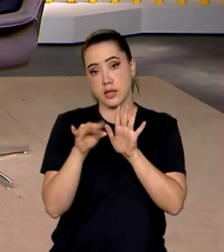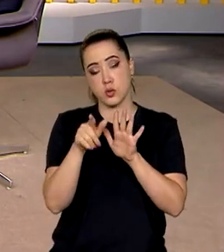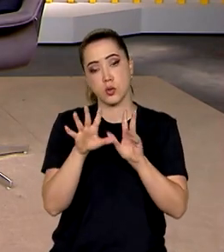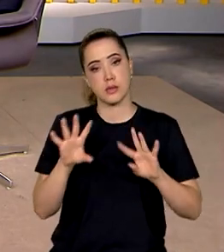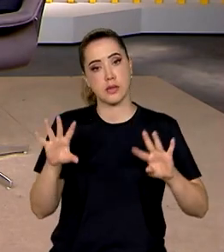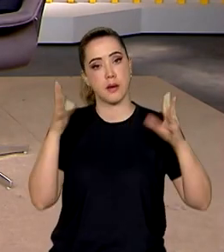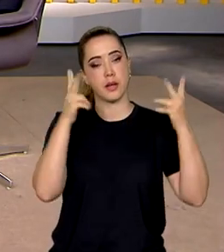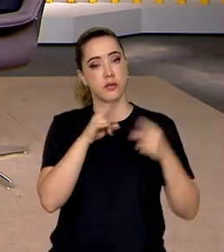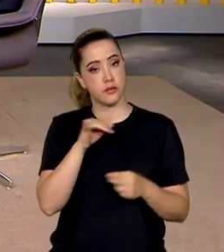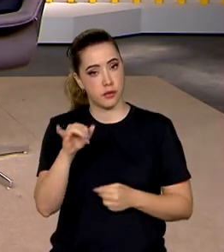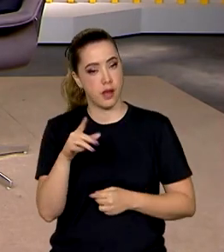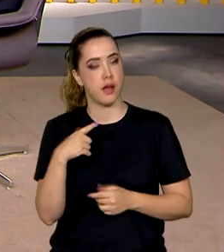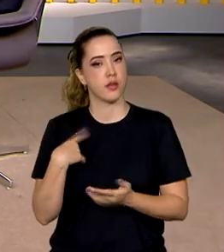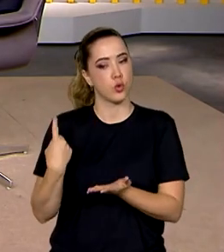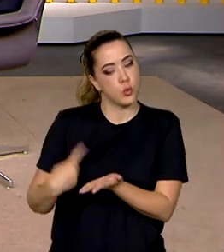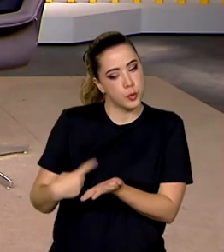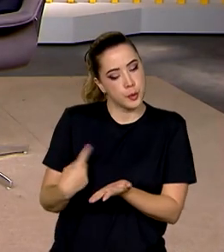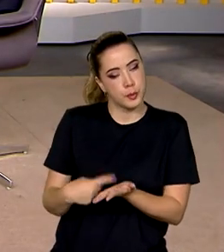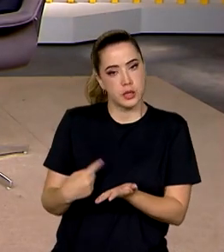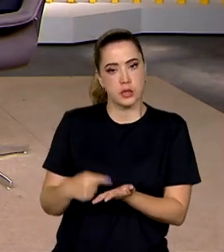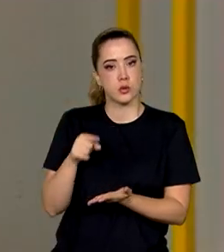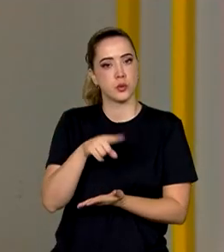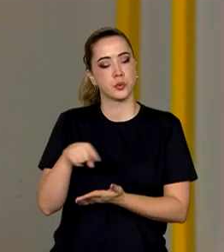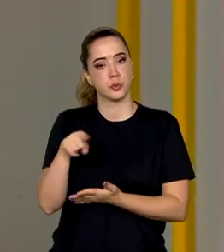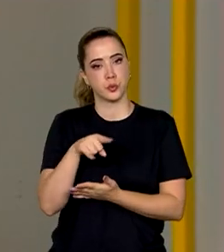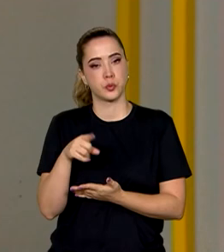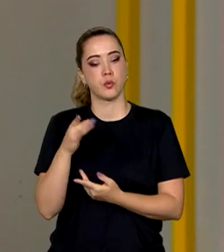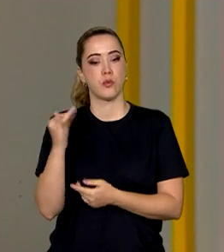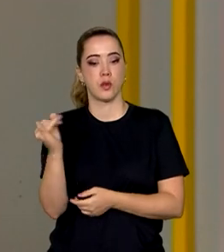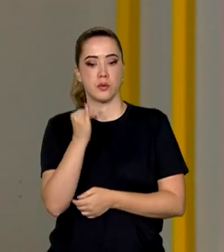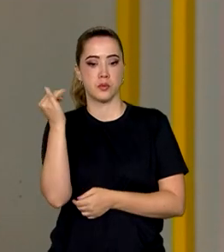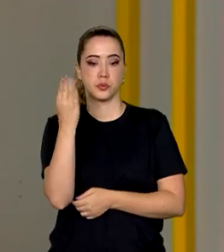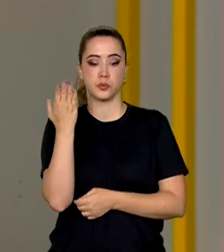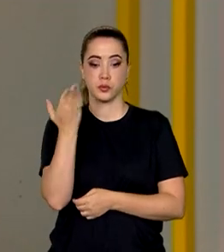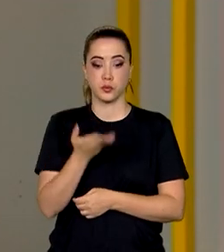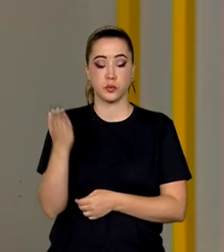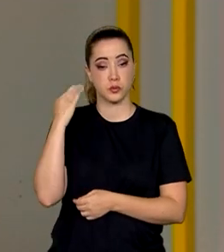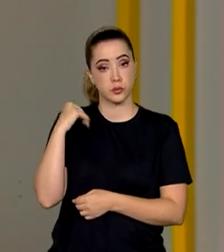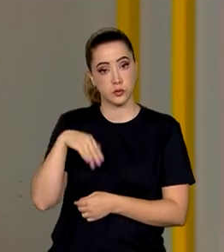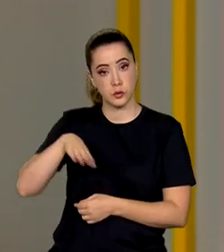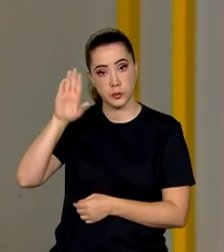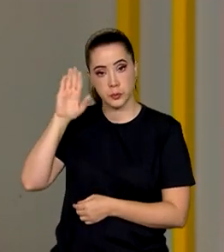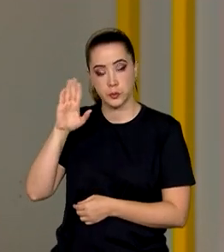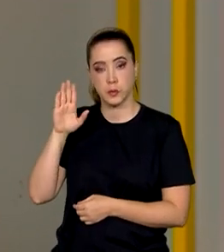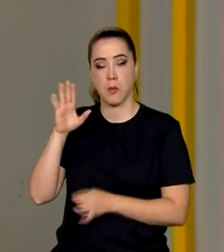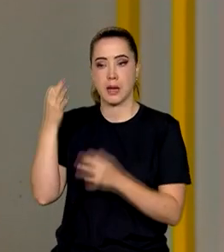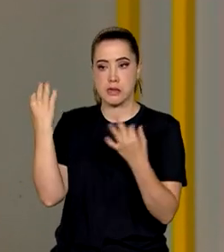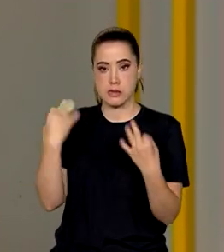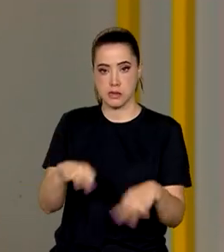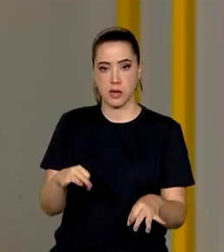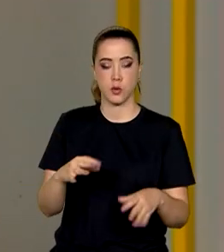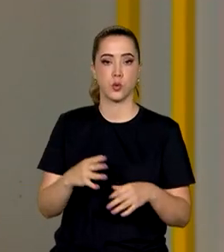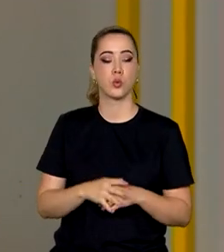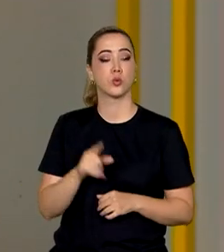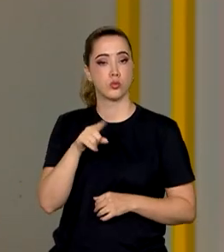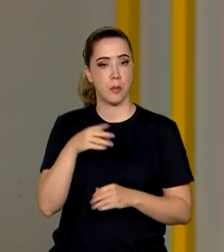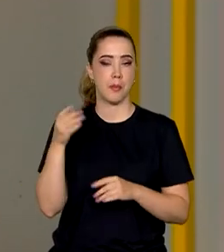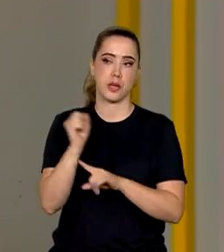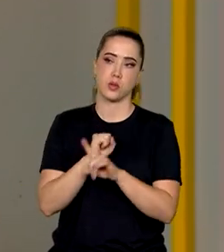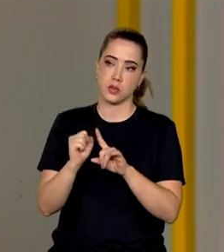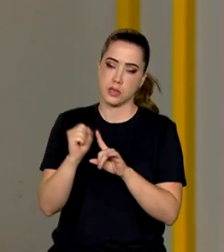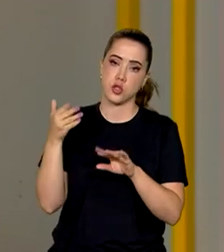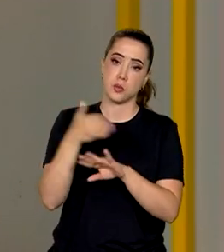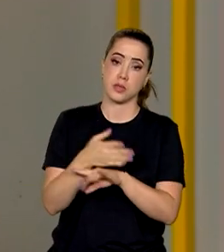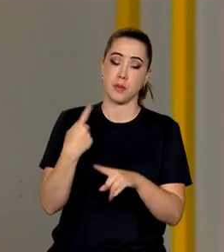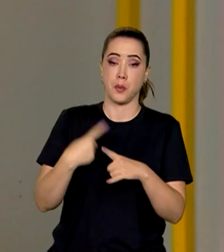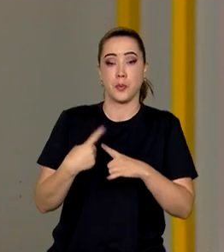celebrados a partir de parcerias, desses instrumentos que são instrumentos mais adequados para a participação da sociedade.